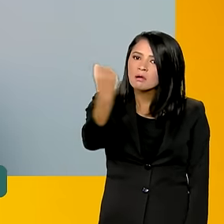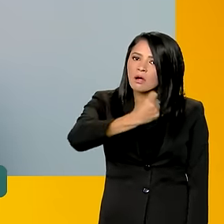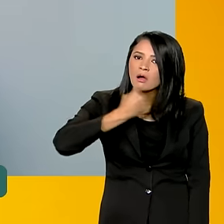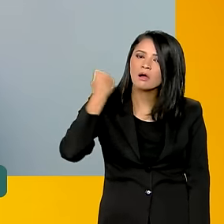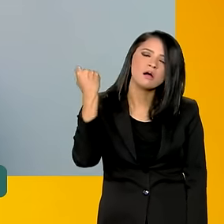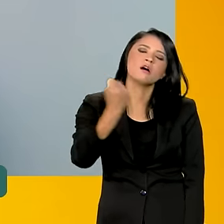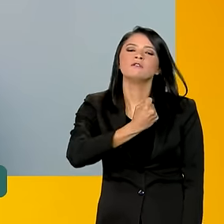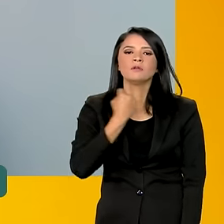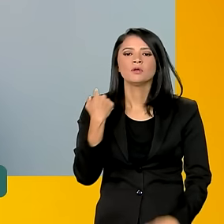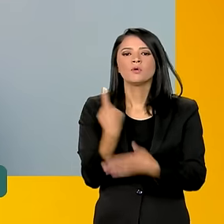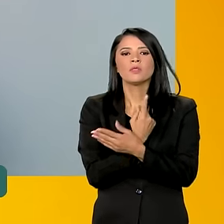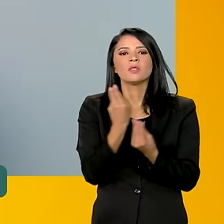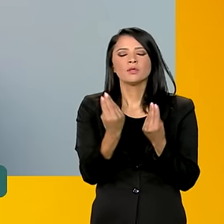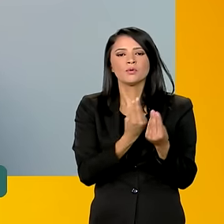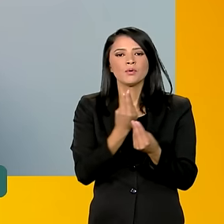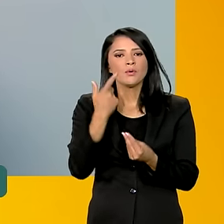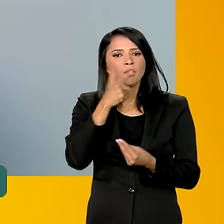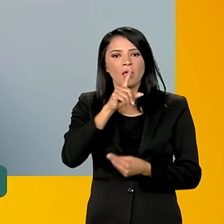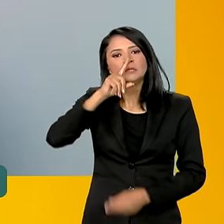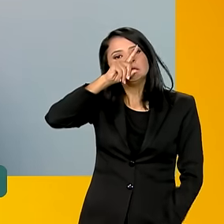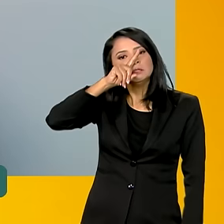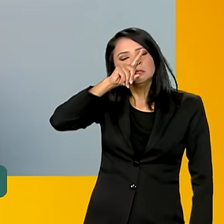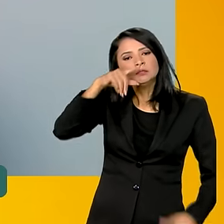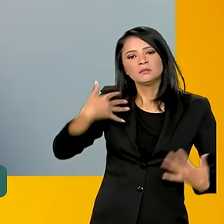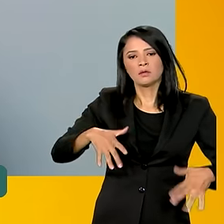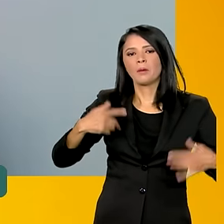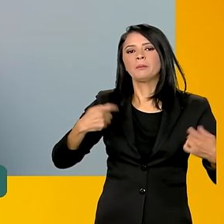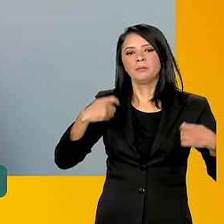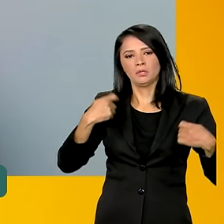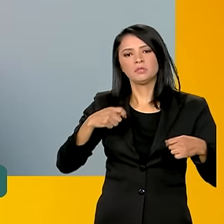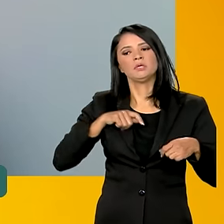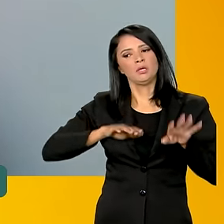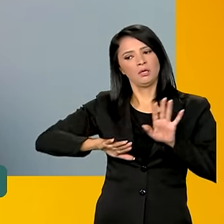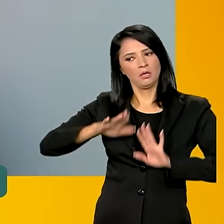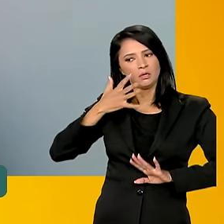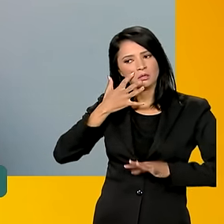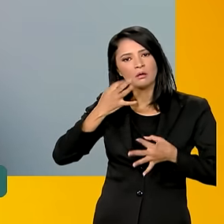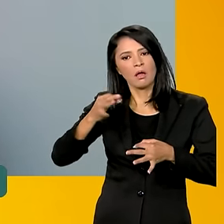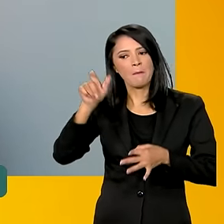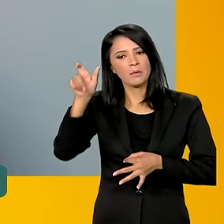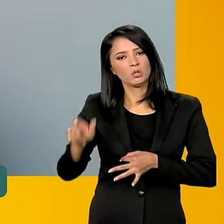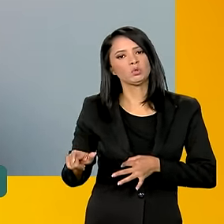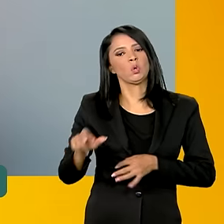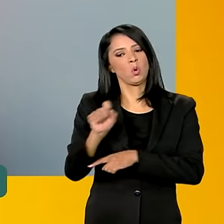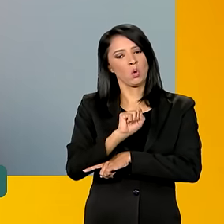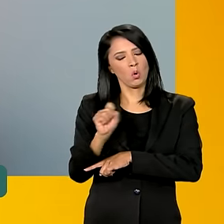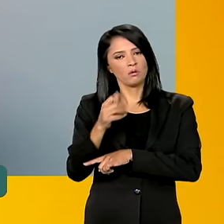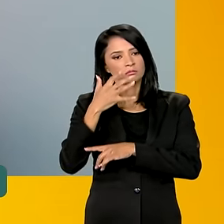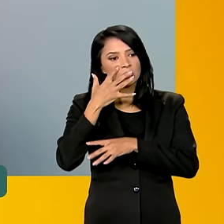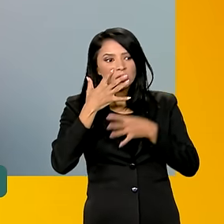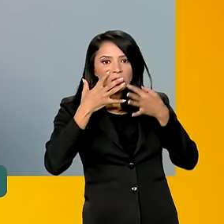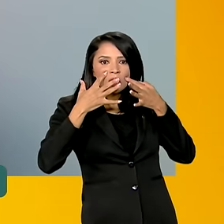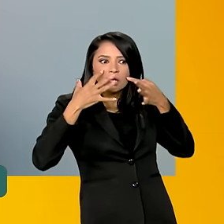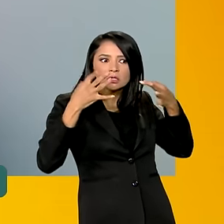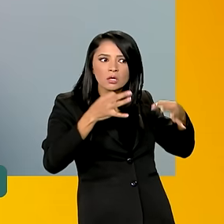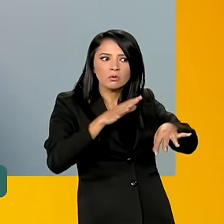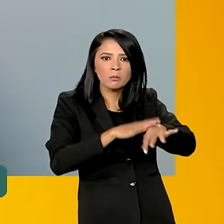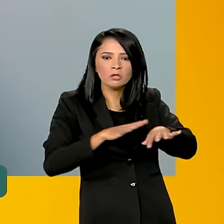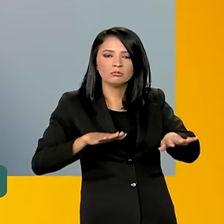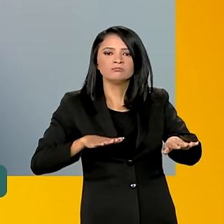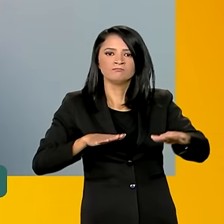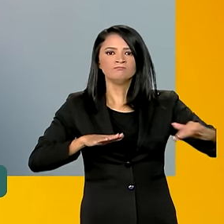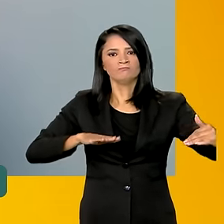infração que acaba proporcionando risco, requer um cuidado maior do condutor ao realizar uma ultrapassagem.